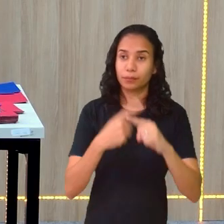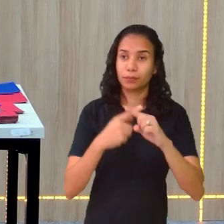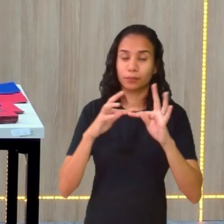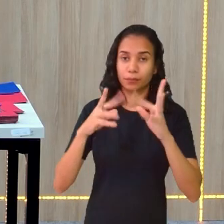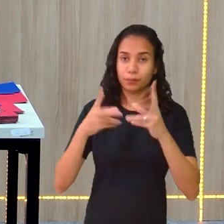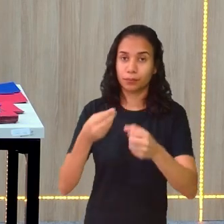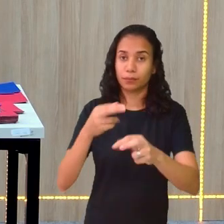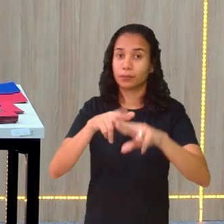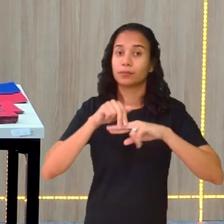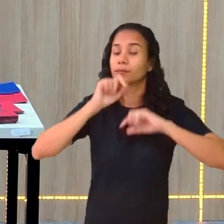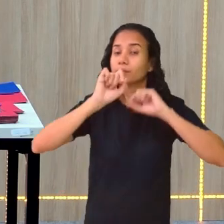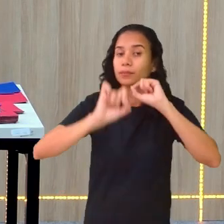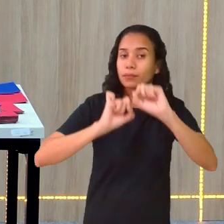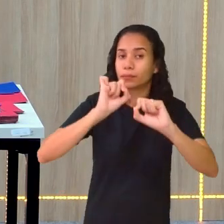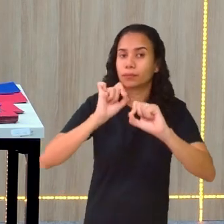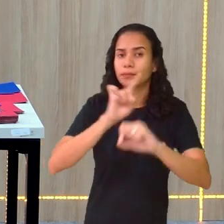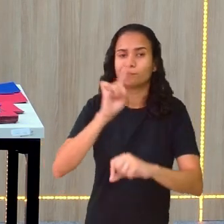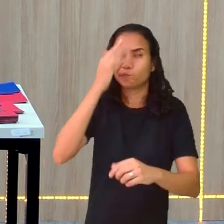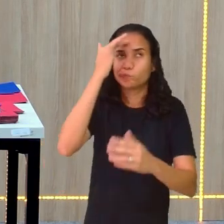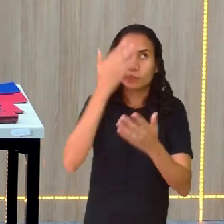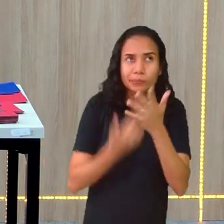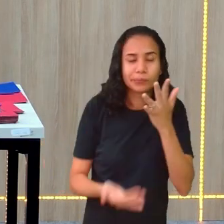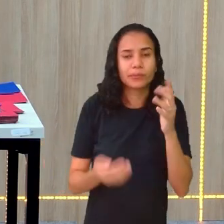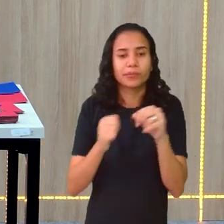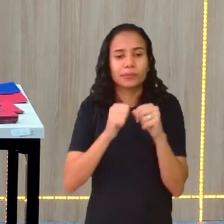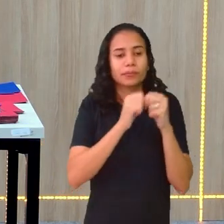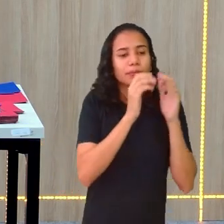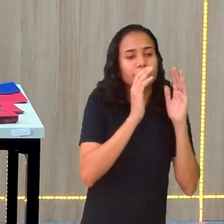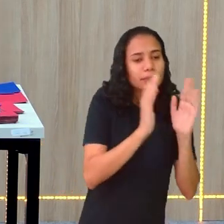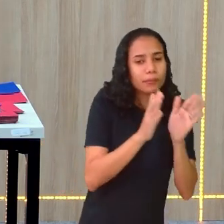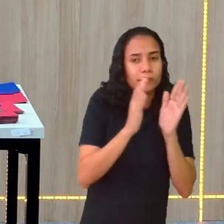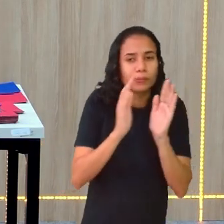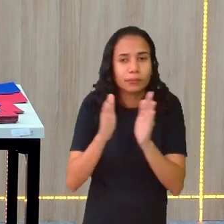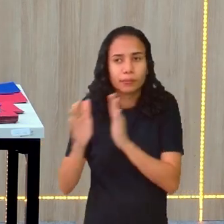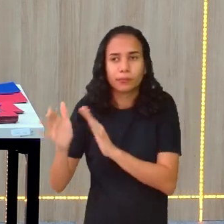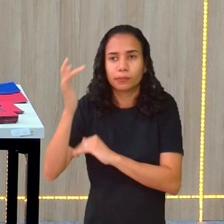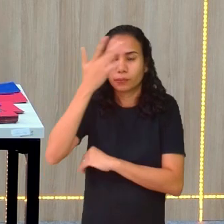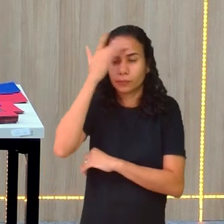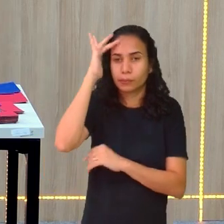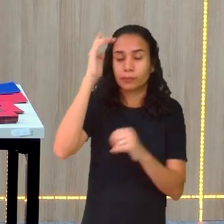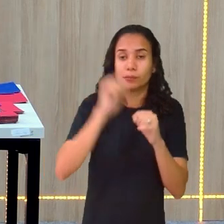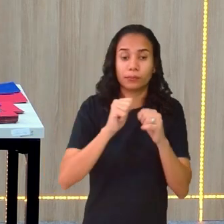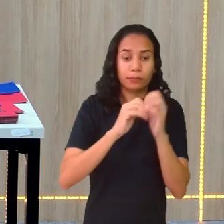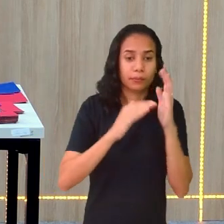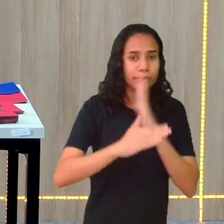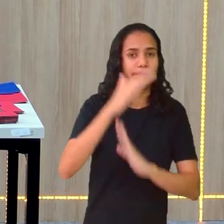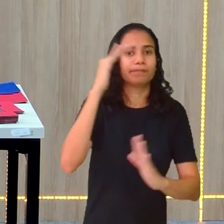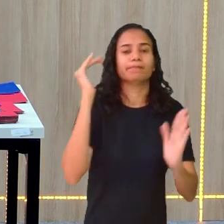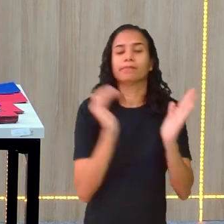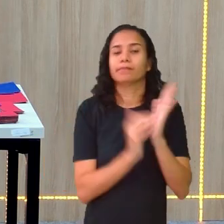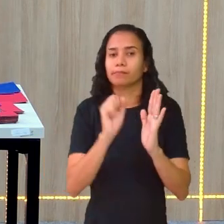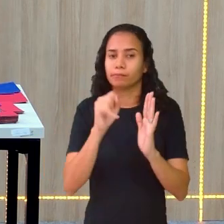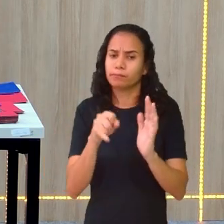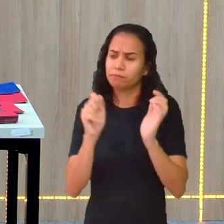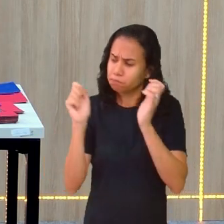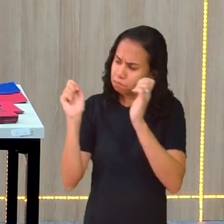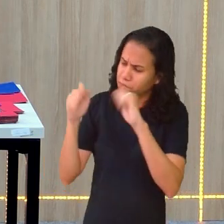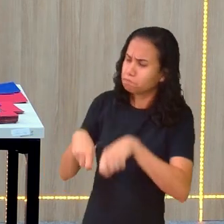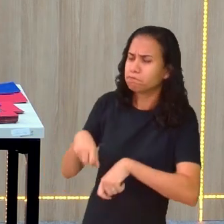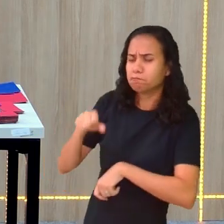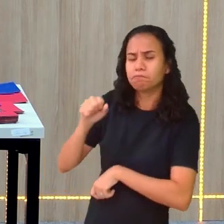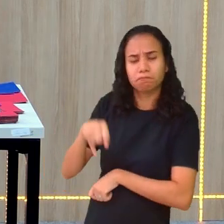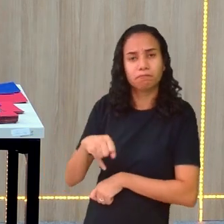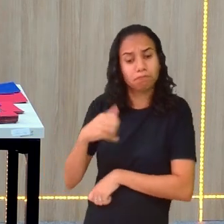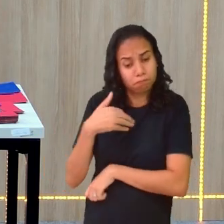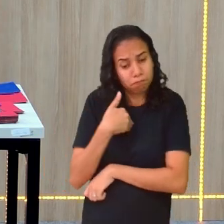mundo. Por quê? Só para eu não me perder nas contas. Tem gente que passa direto? Tem. Posso fazer? Pode.